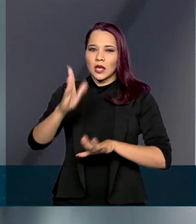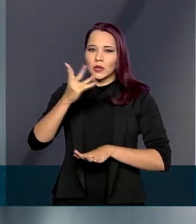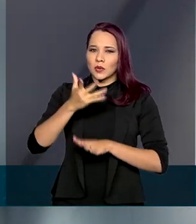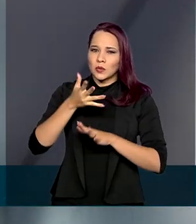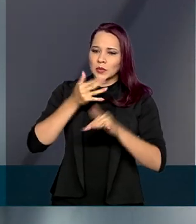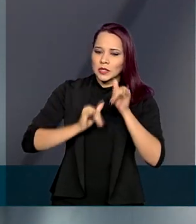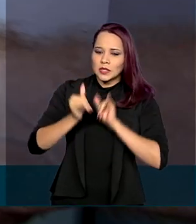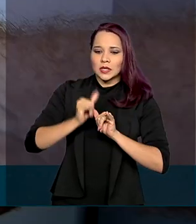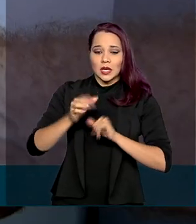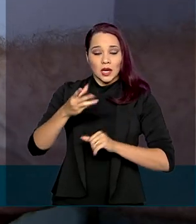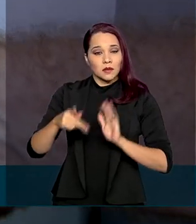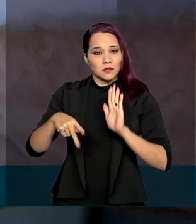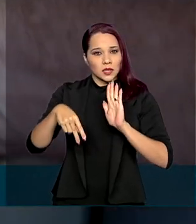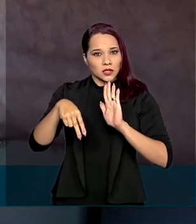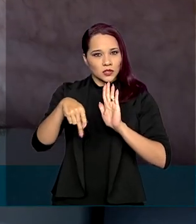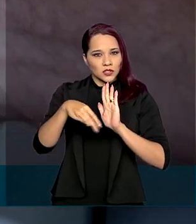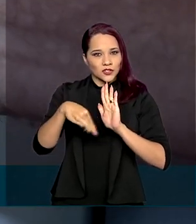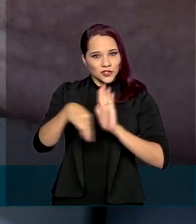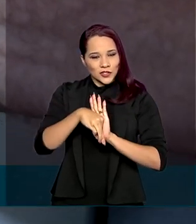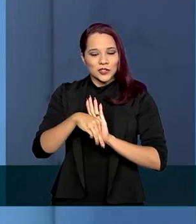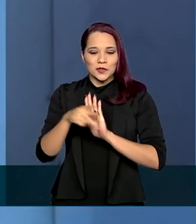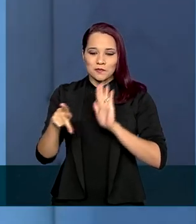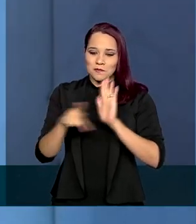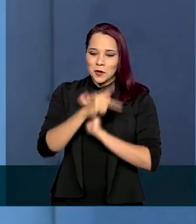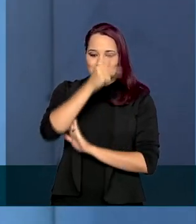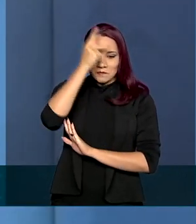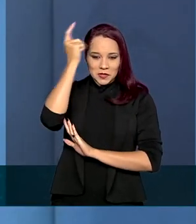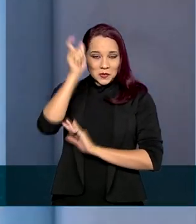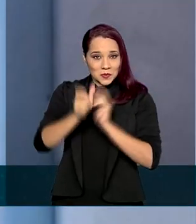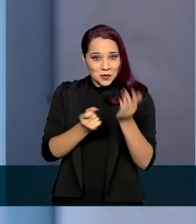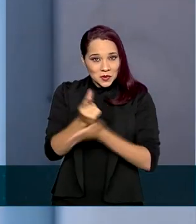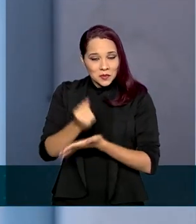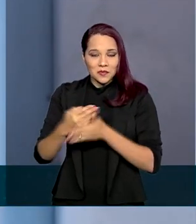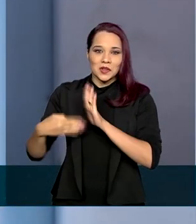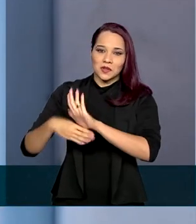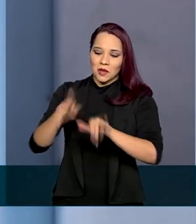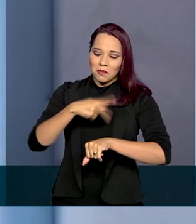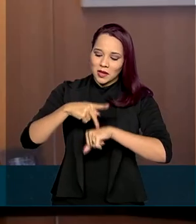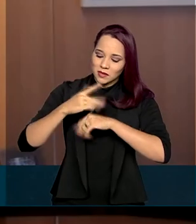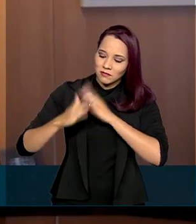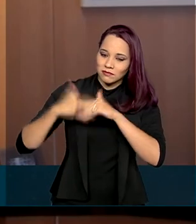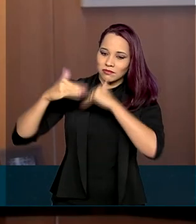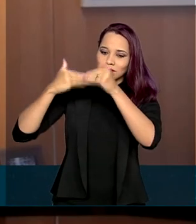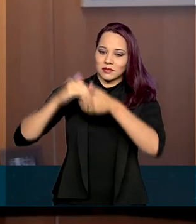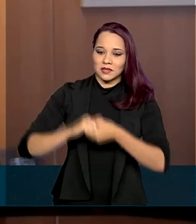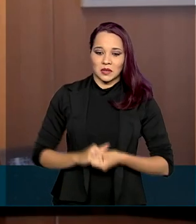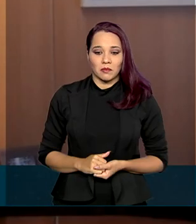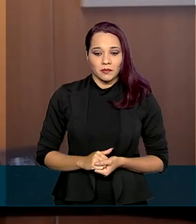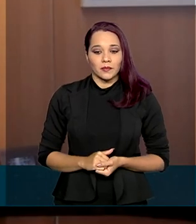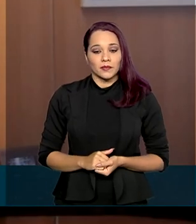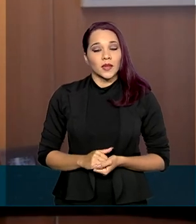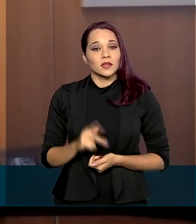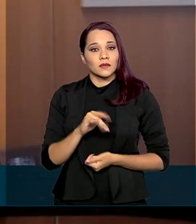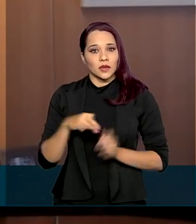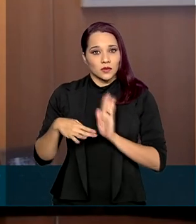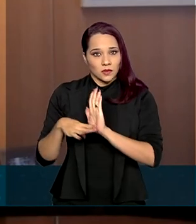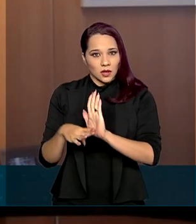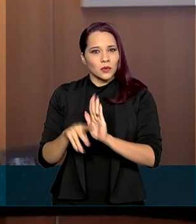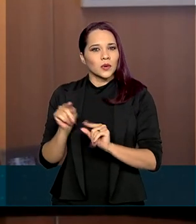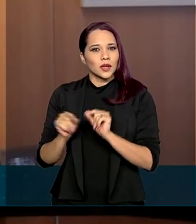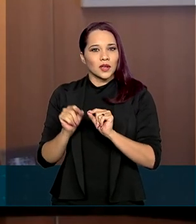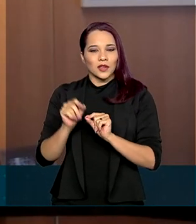a chamada medida do consumidor vai ajudar o país a voltar a crescer. Isso permitirá com que